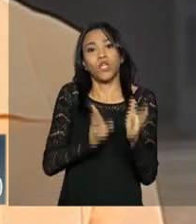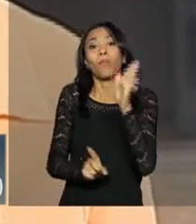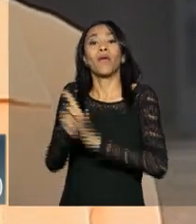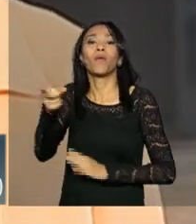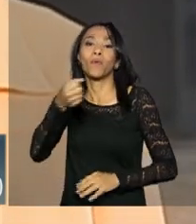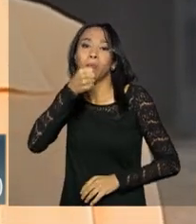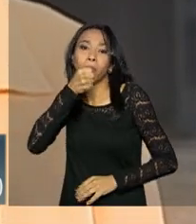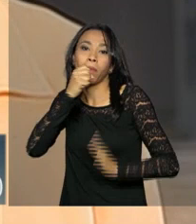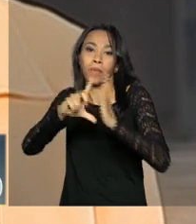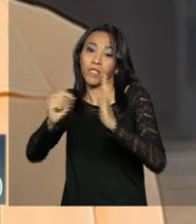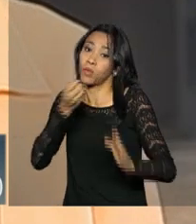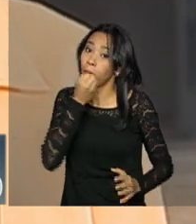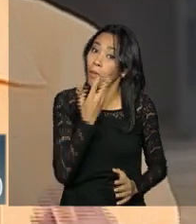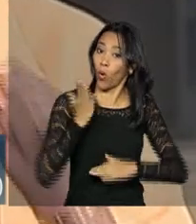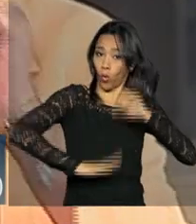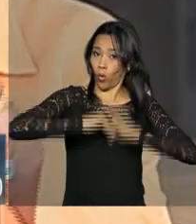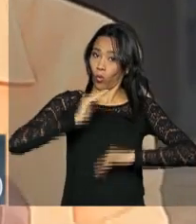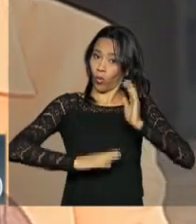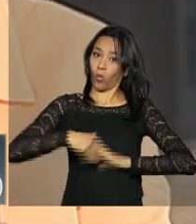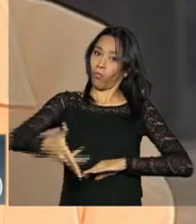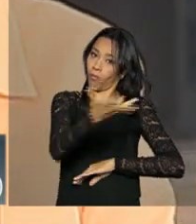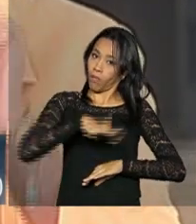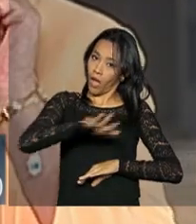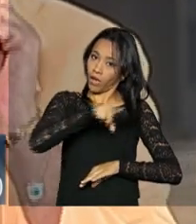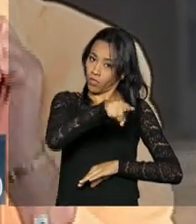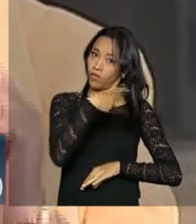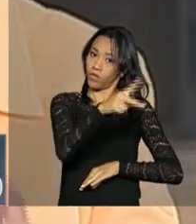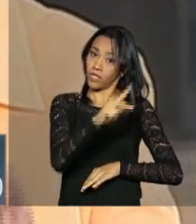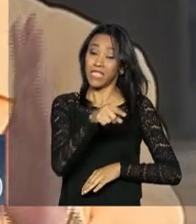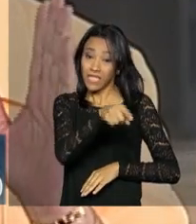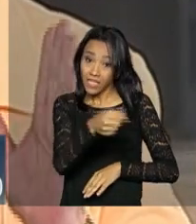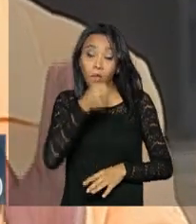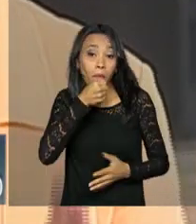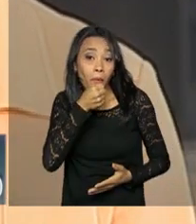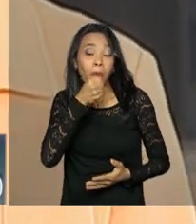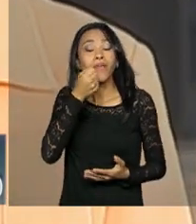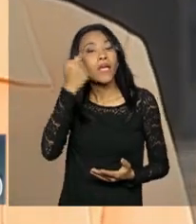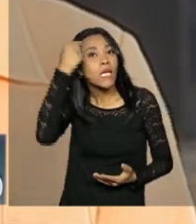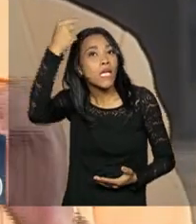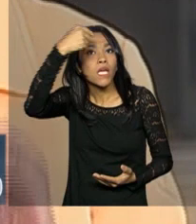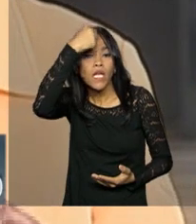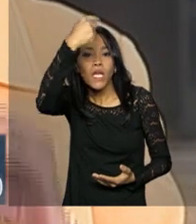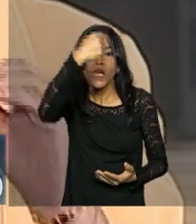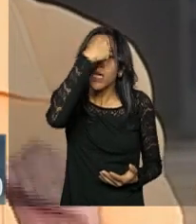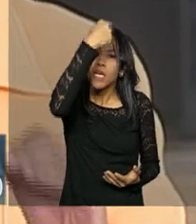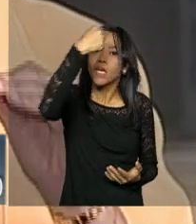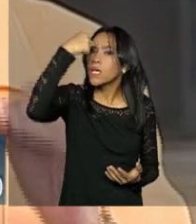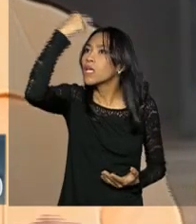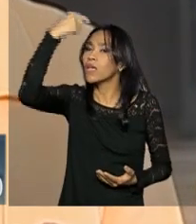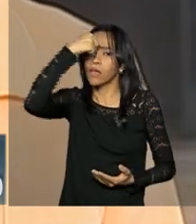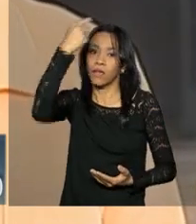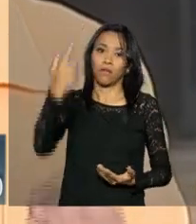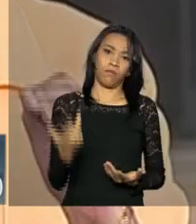não é bom jornalismo, isso é um jornalismo, calma, isso é um jornalismo especulativo que cria